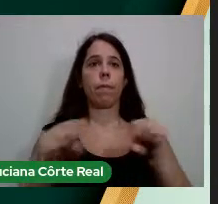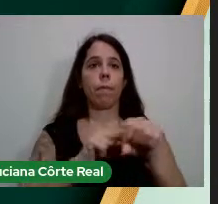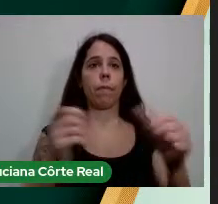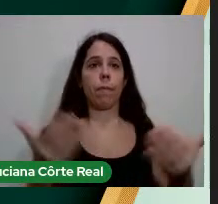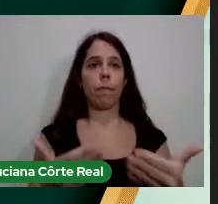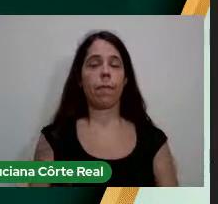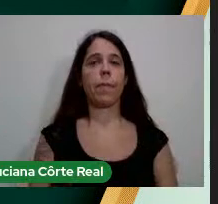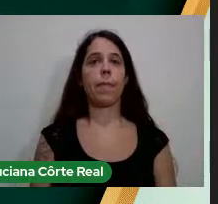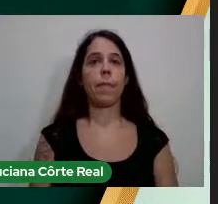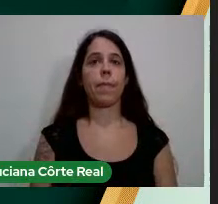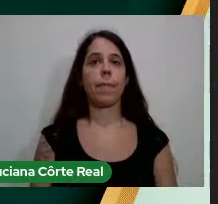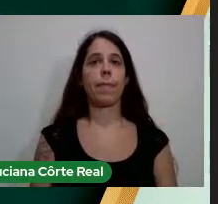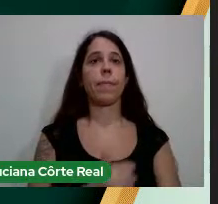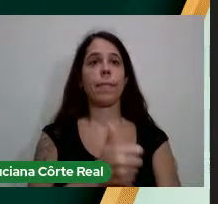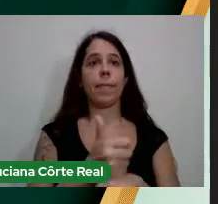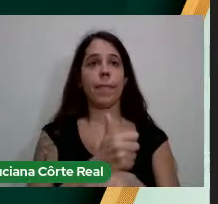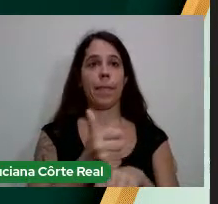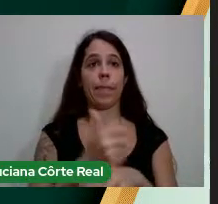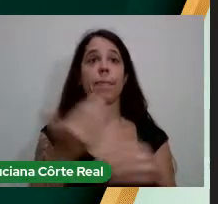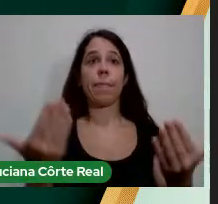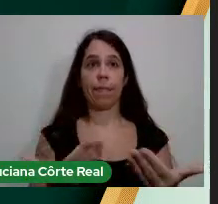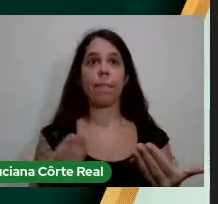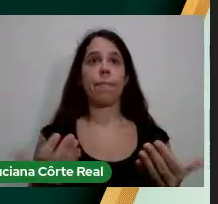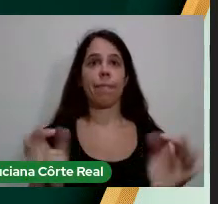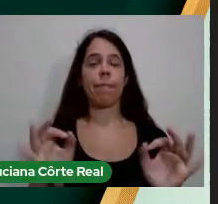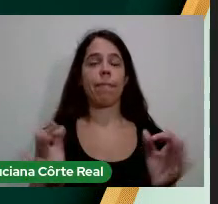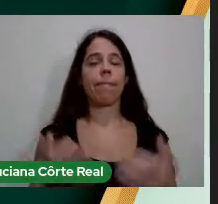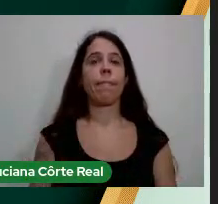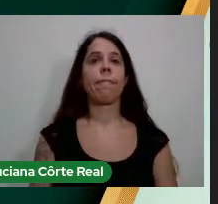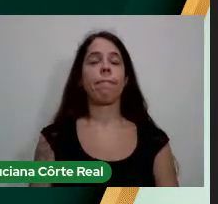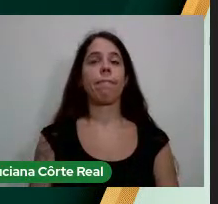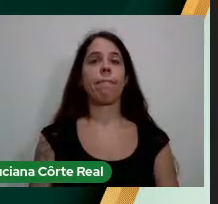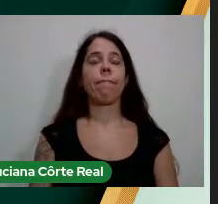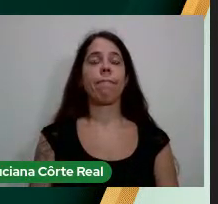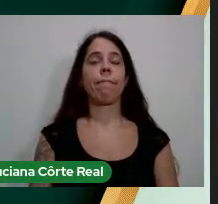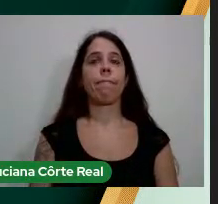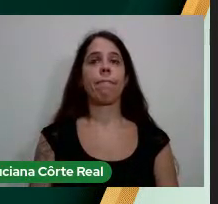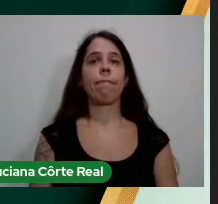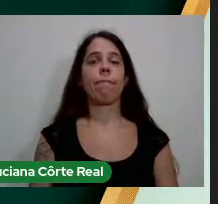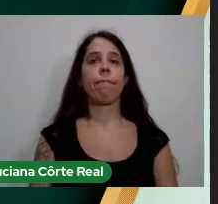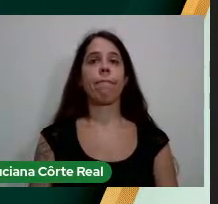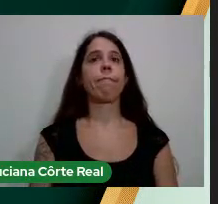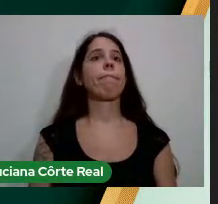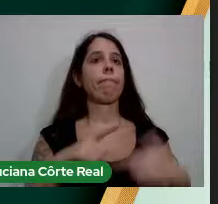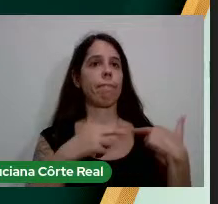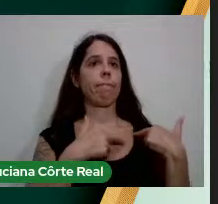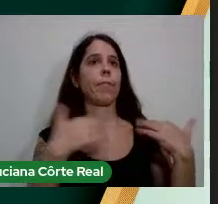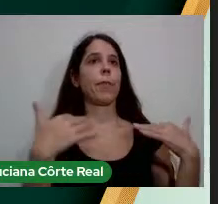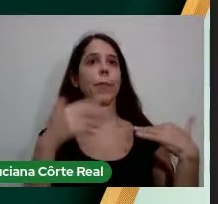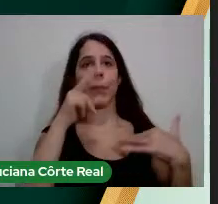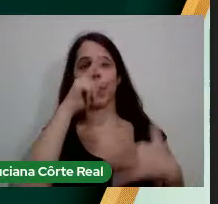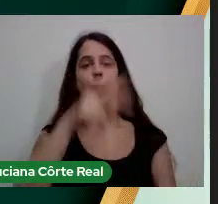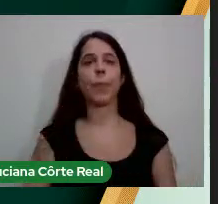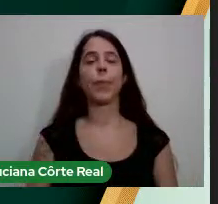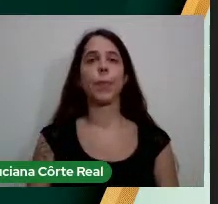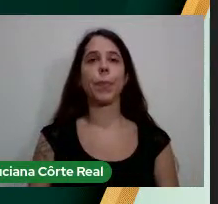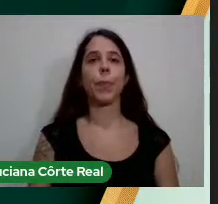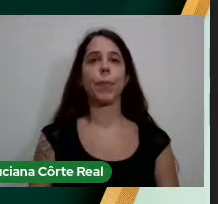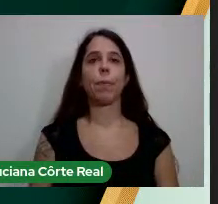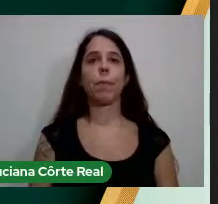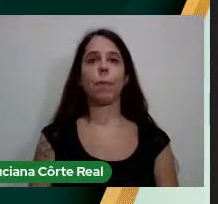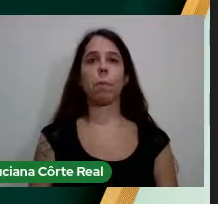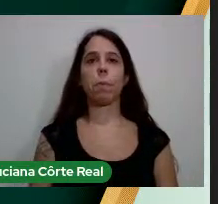Profissionais Agora Com uma Grande Responsabilidade E